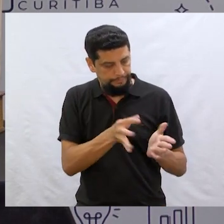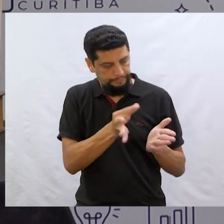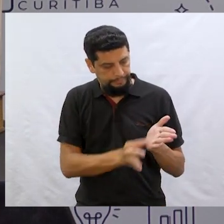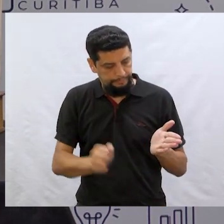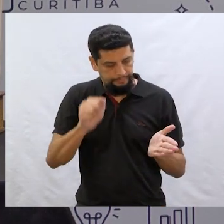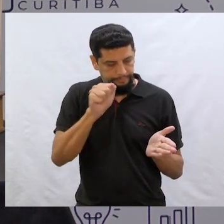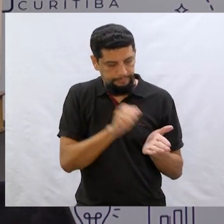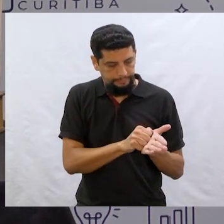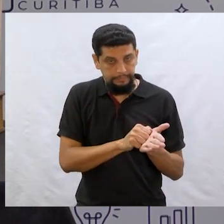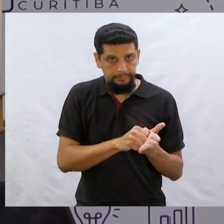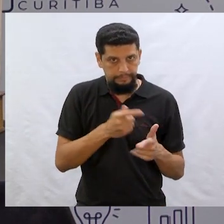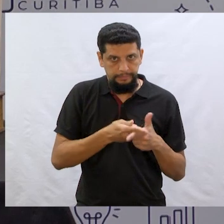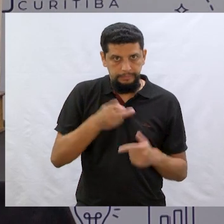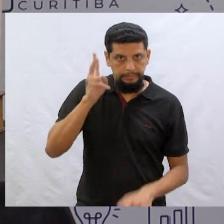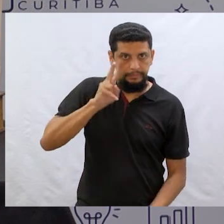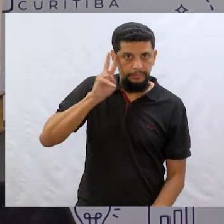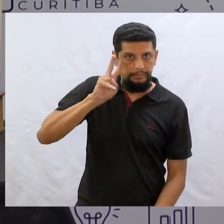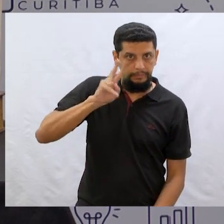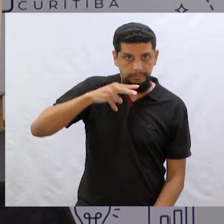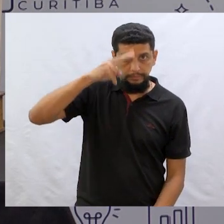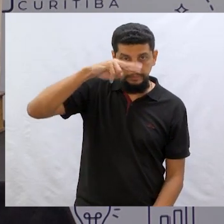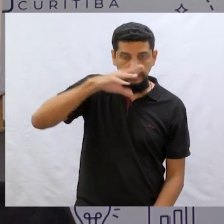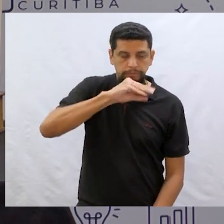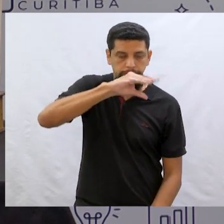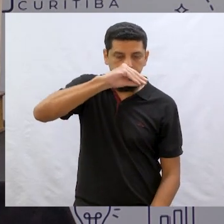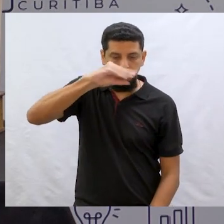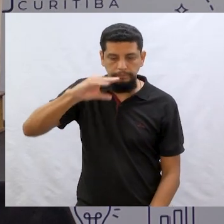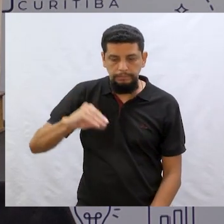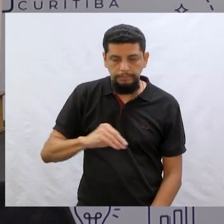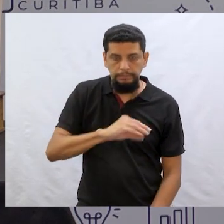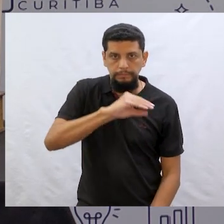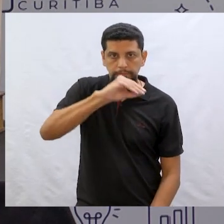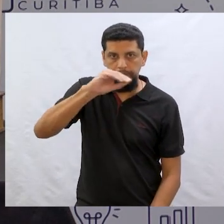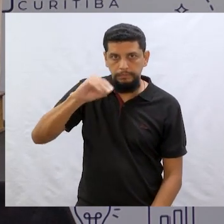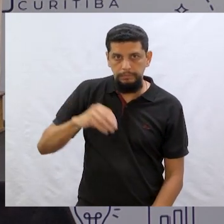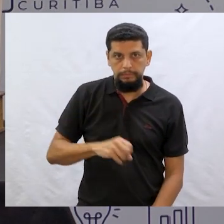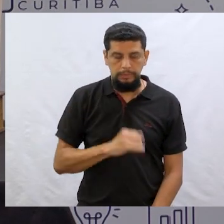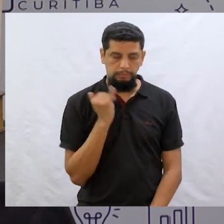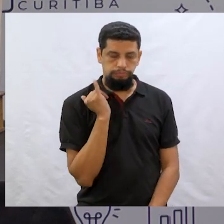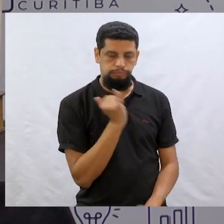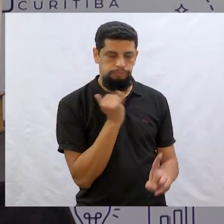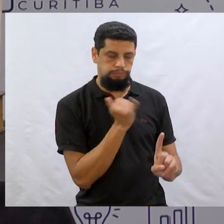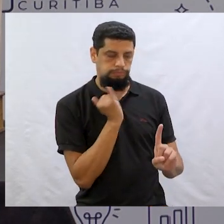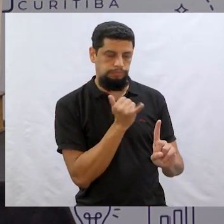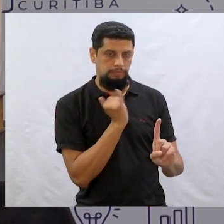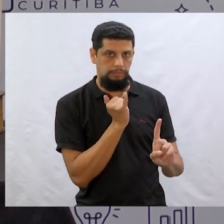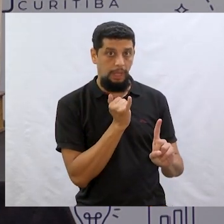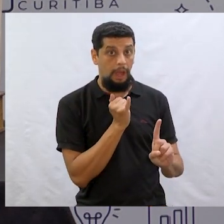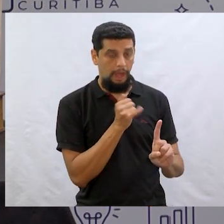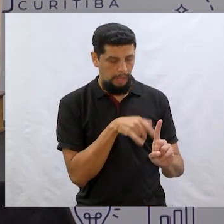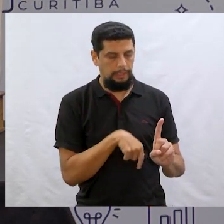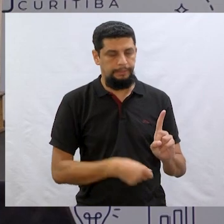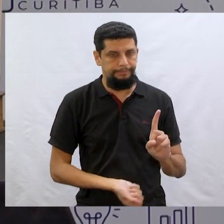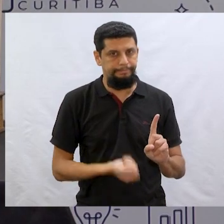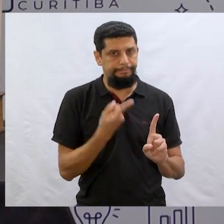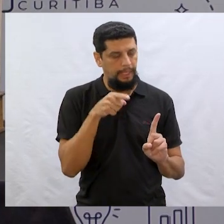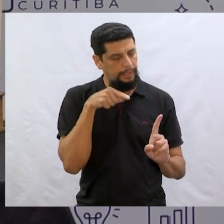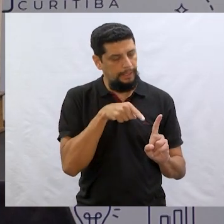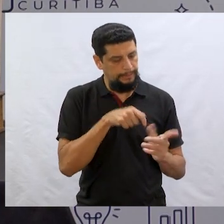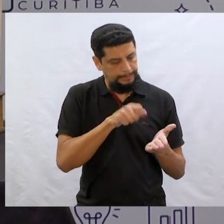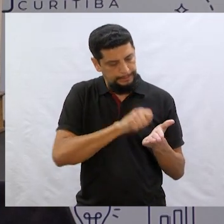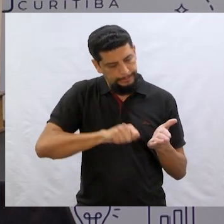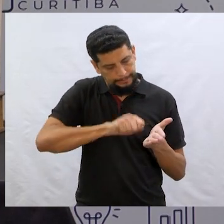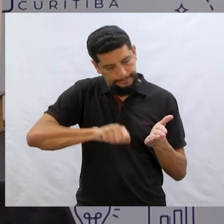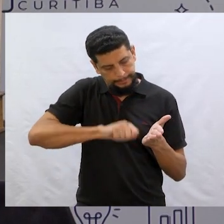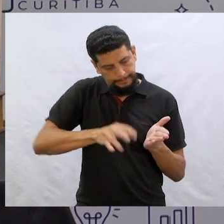Registrou. Porque lembram que essas histórias eram o que? Da oralidade. Elas eram apenas narradas, certo? Então, o Joseph Jacobs foi um